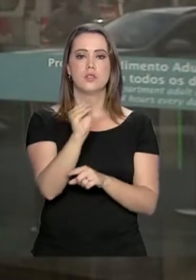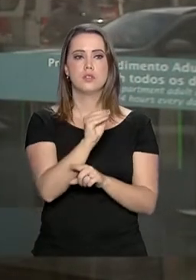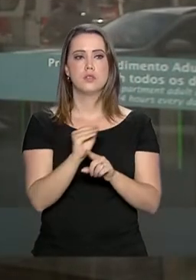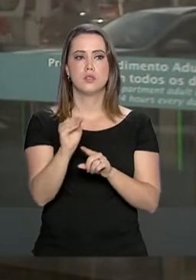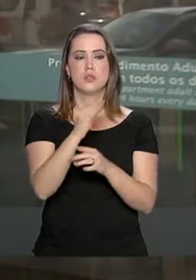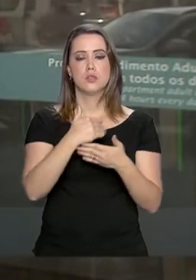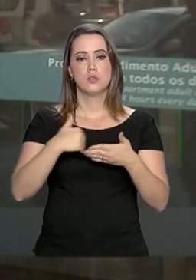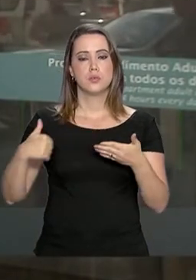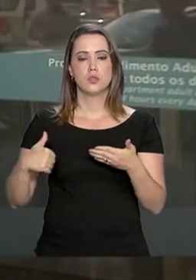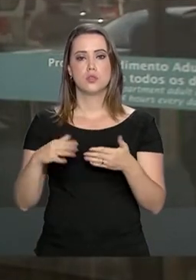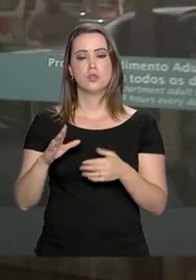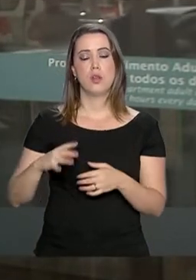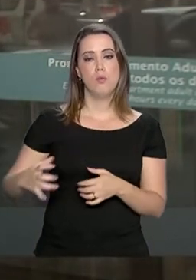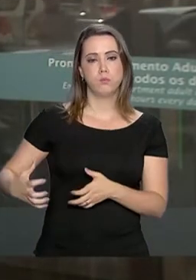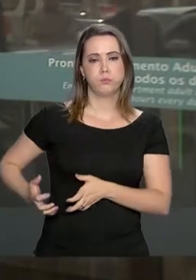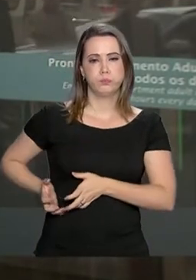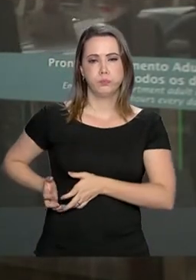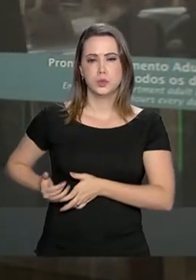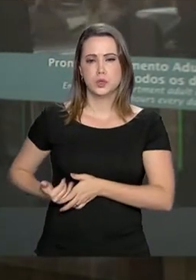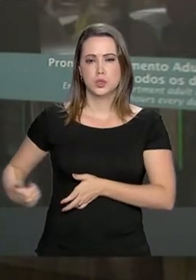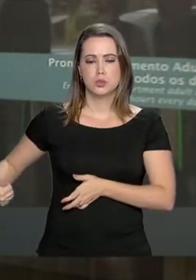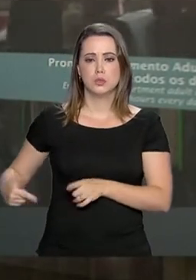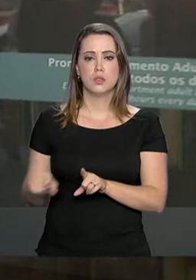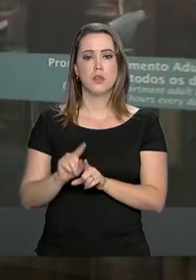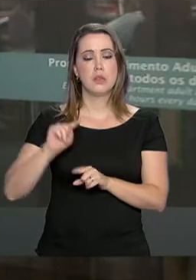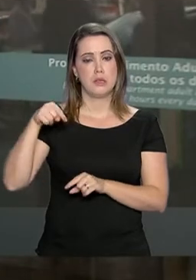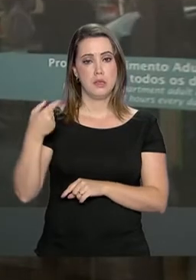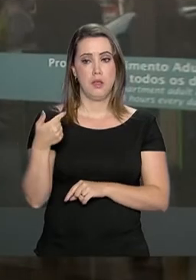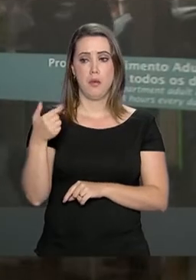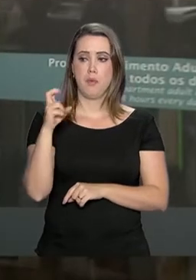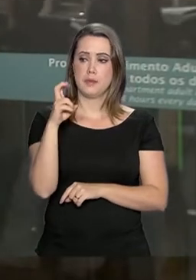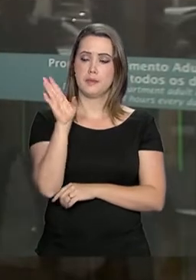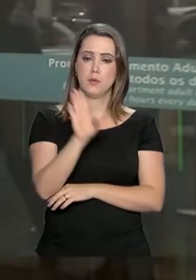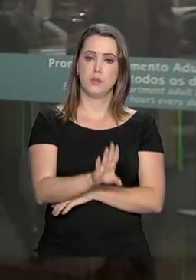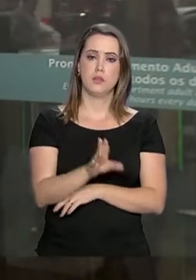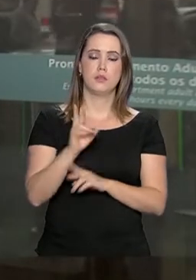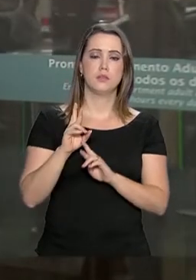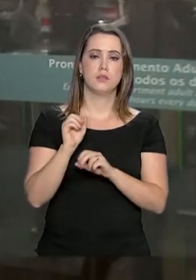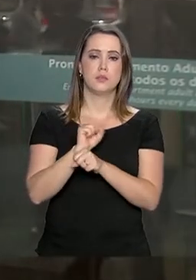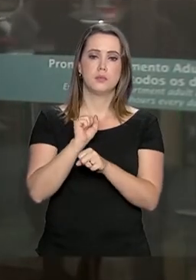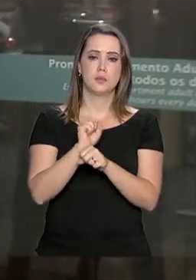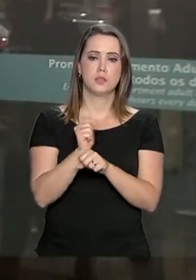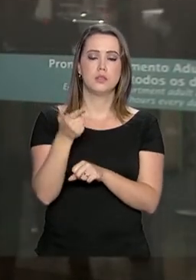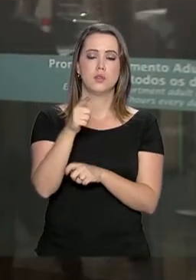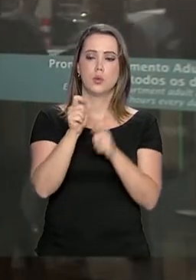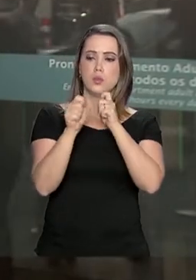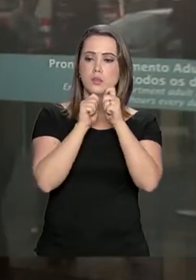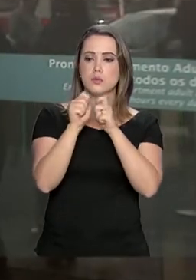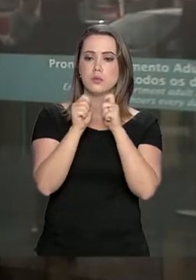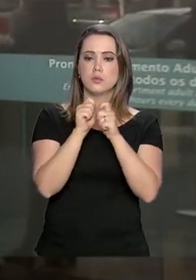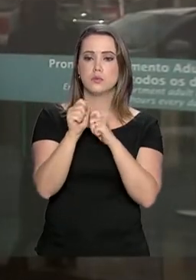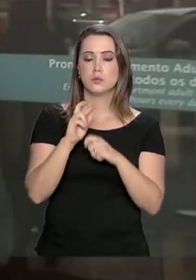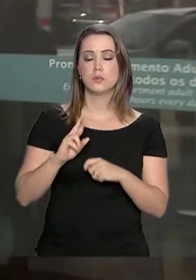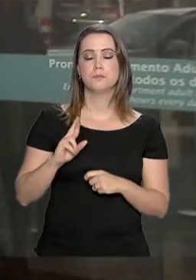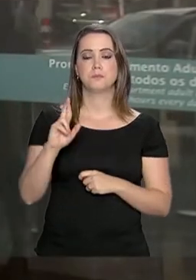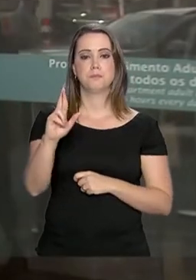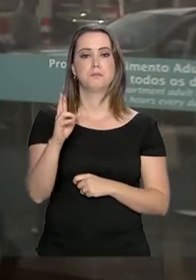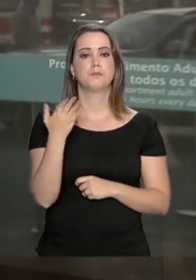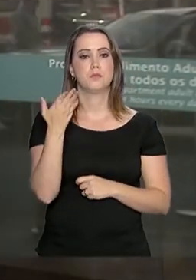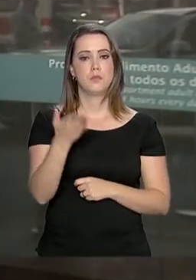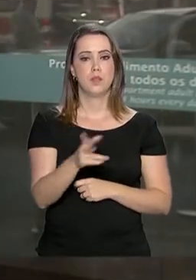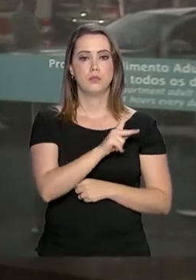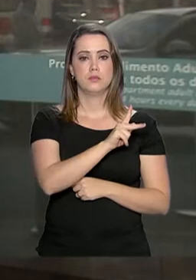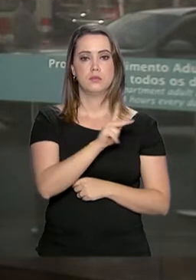da retirada da bolsa de colostomia. Logo mais, às 17 horas, é aguardada mais uma entrevista do porta-voz